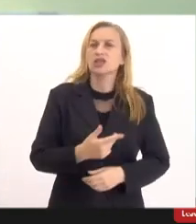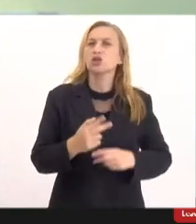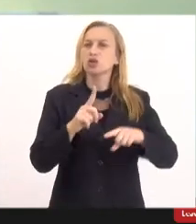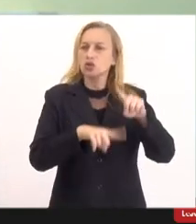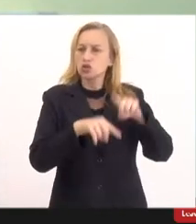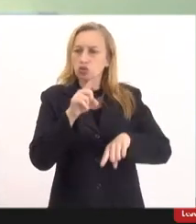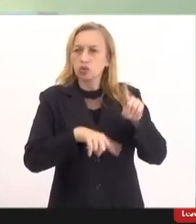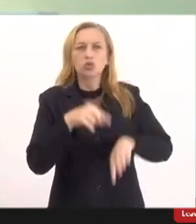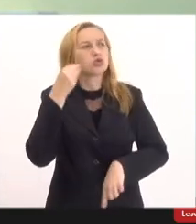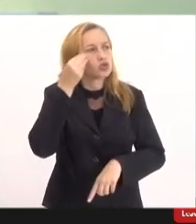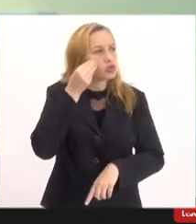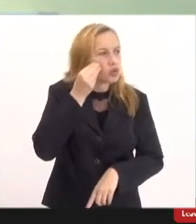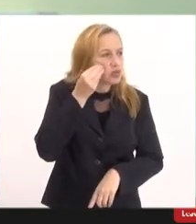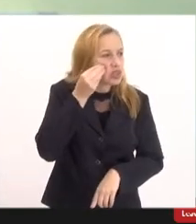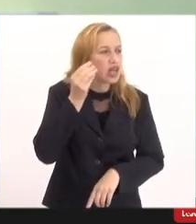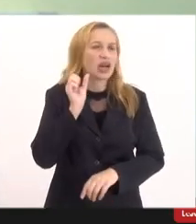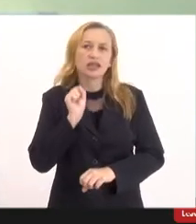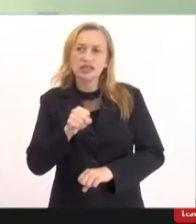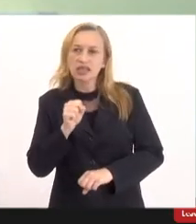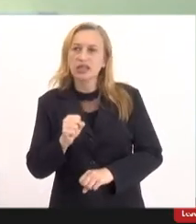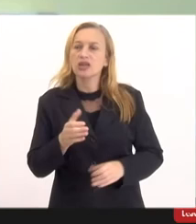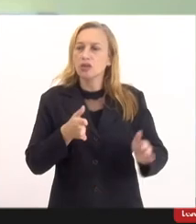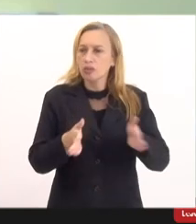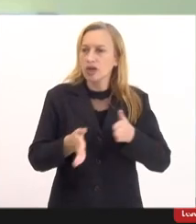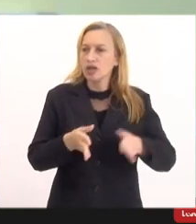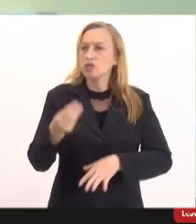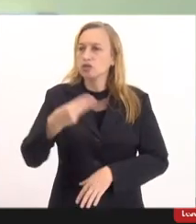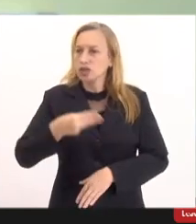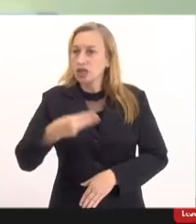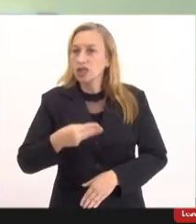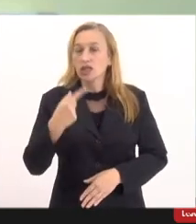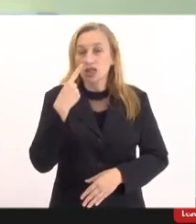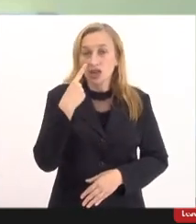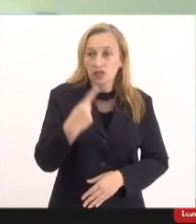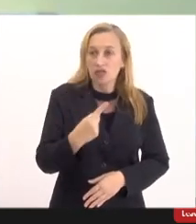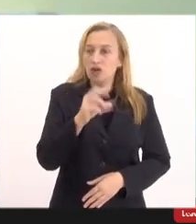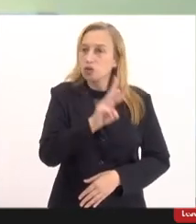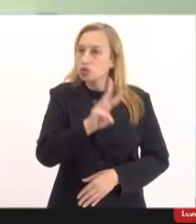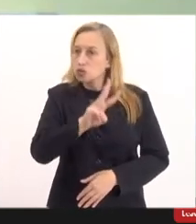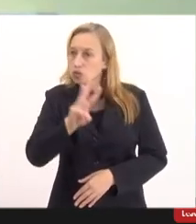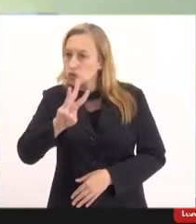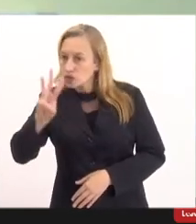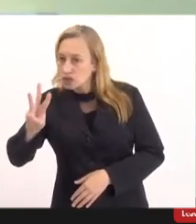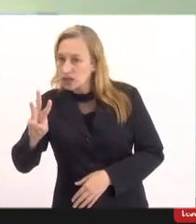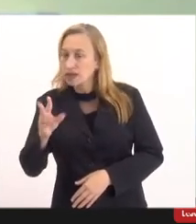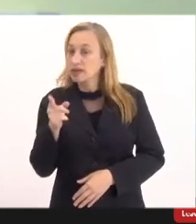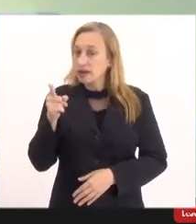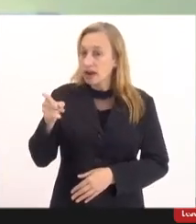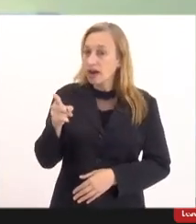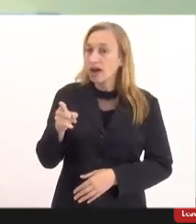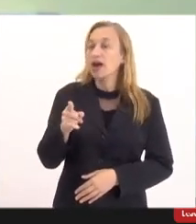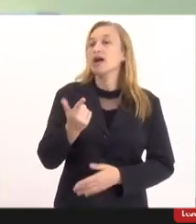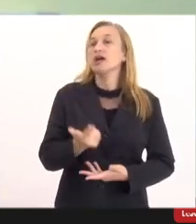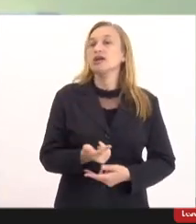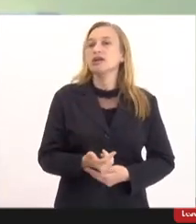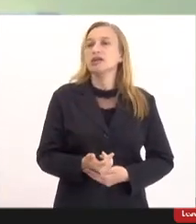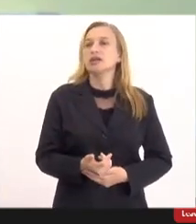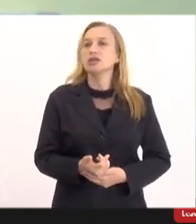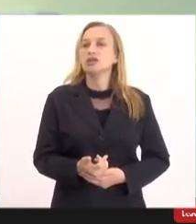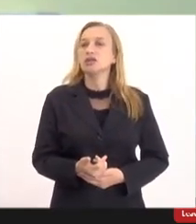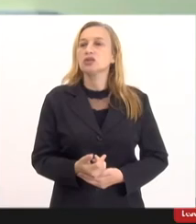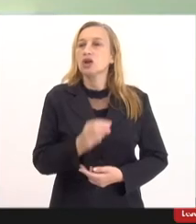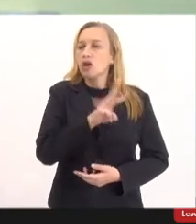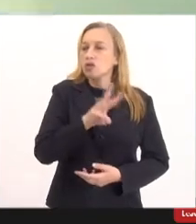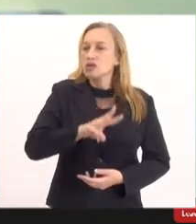são experimentais estão na fase 3 então tem que olhar no site do clinicaltrials.gov que é um